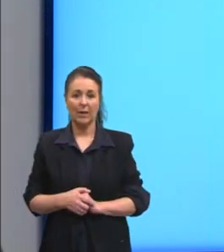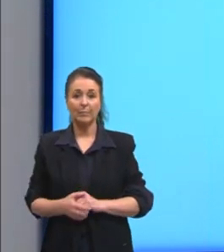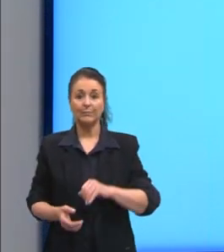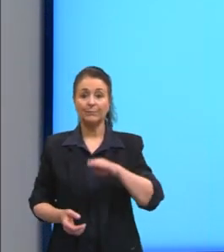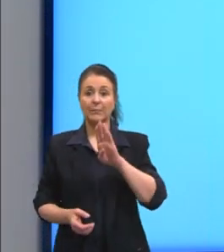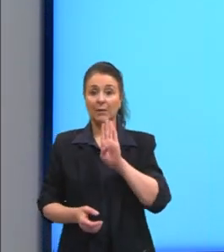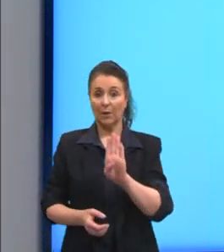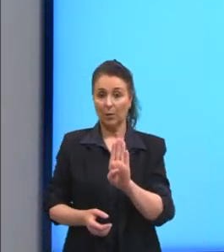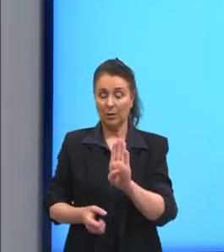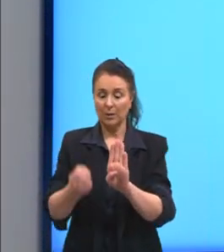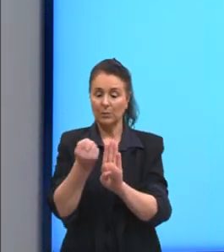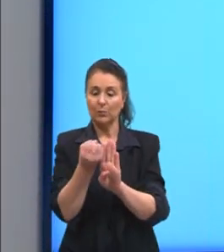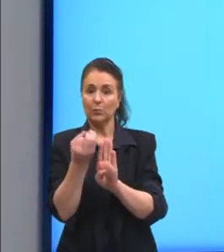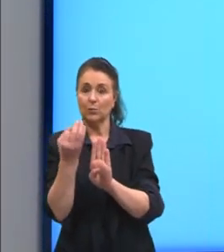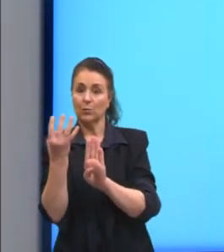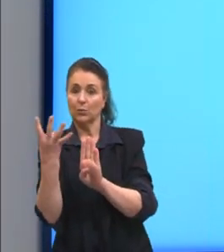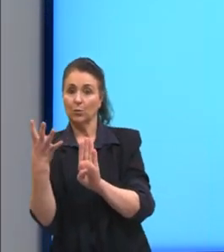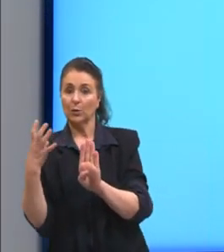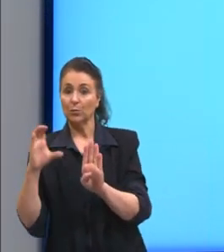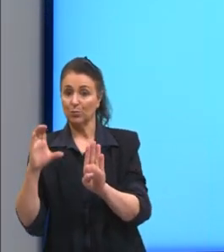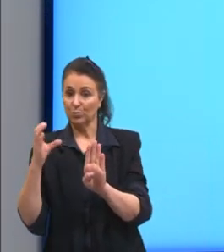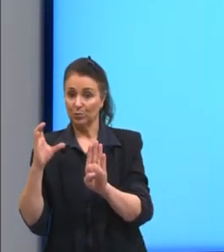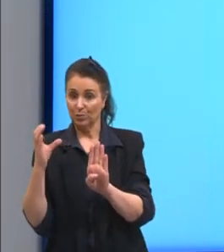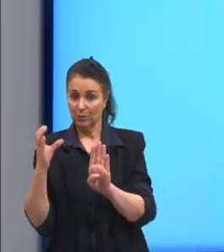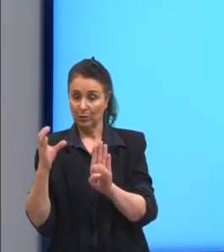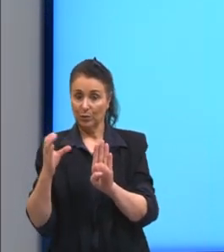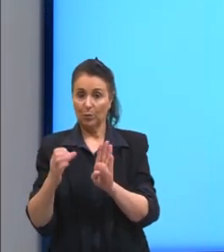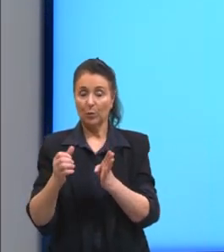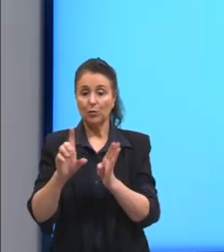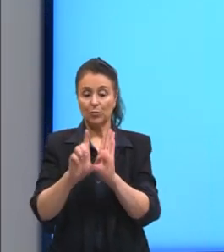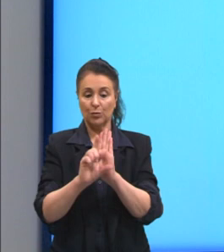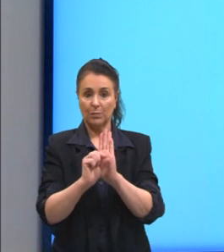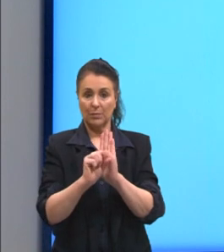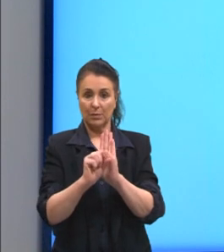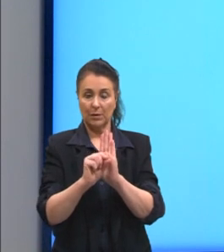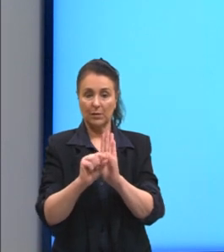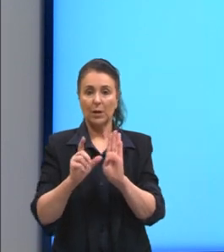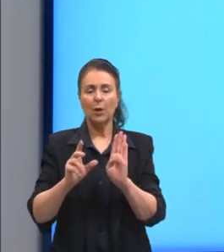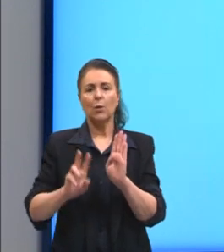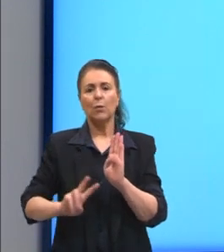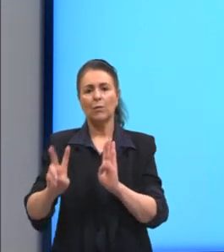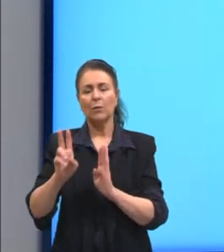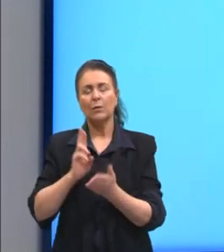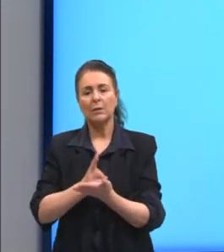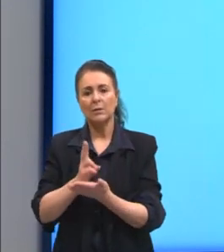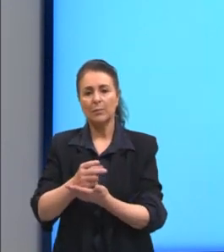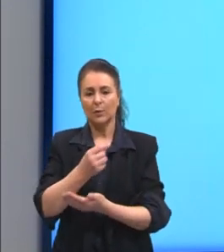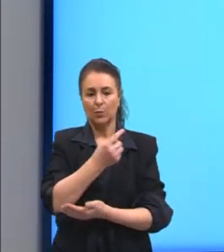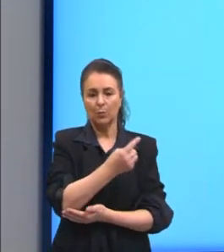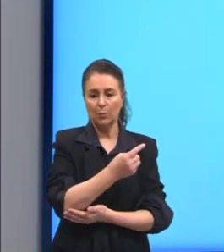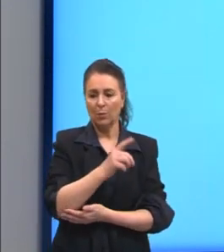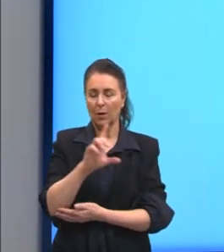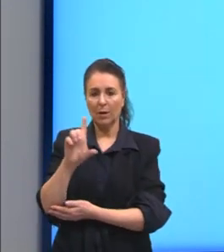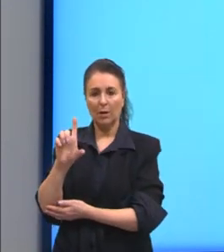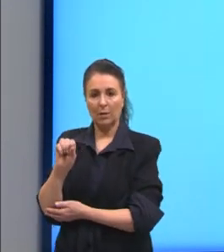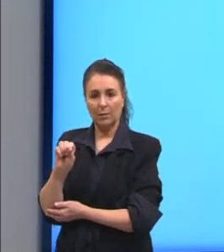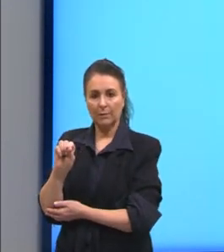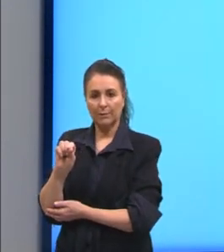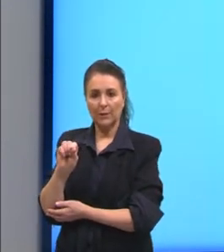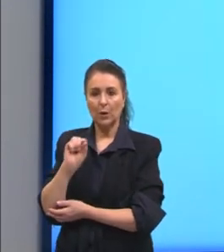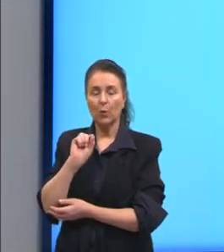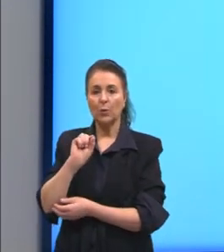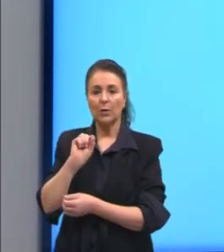antes da potência, tá? E esse valor fica entre 1 e 10. Então, o que eu fiz, tá?